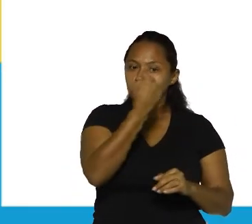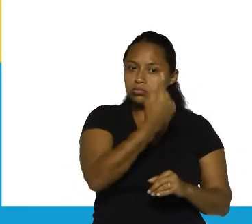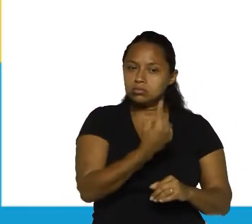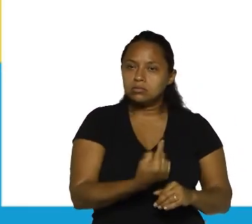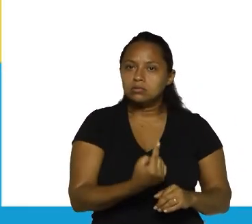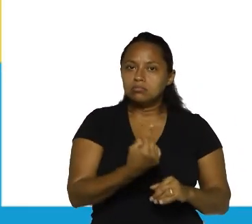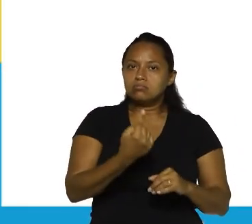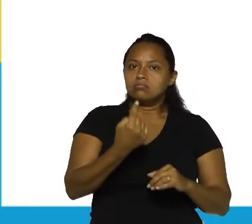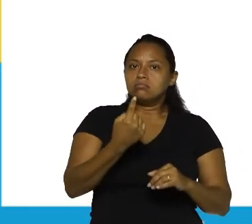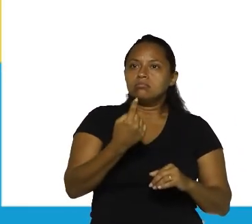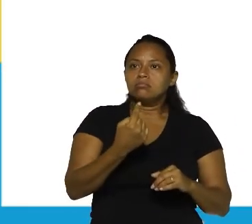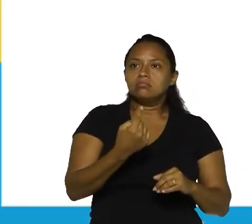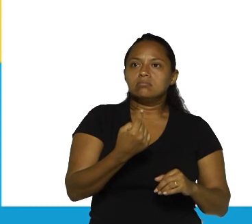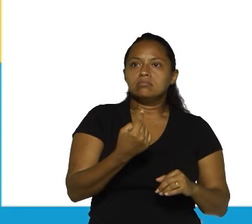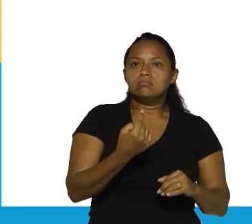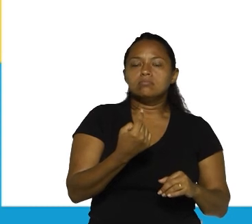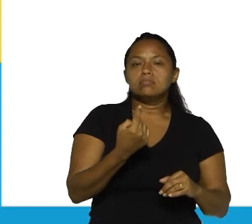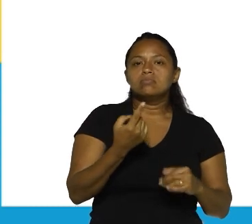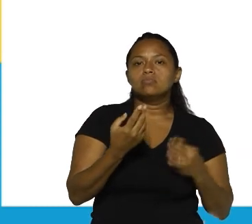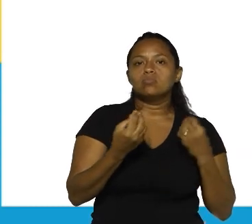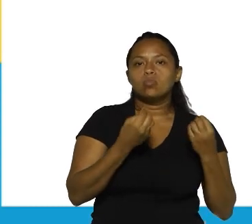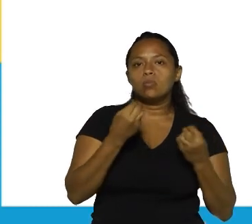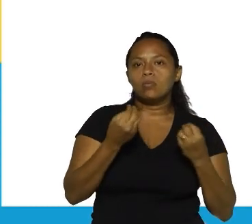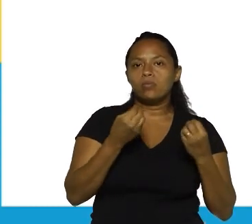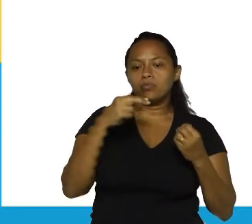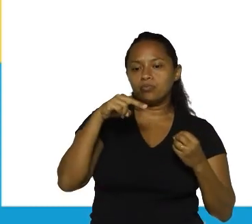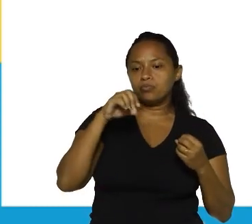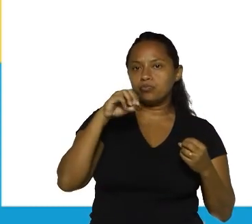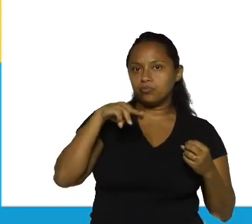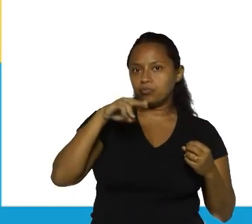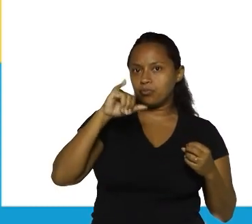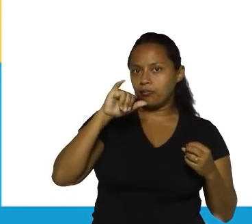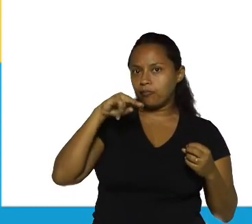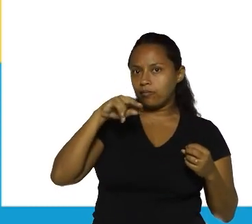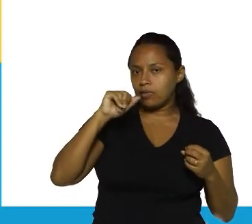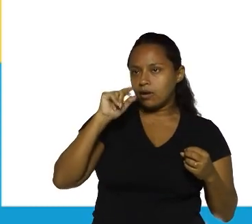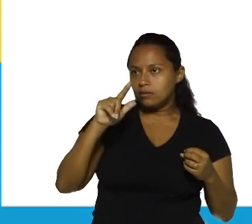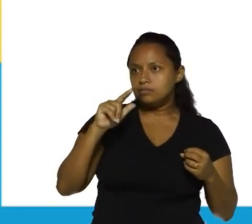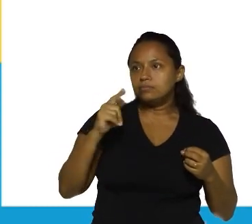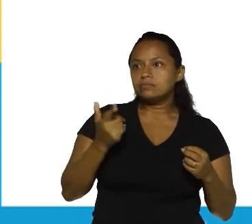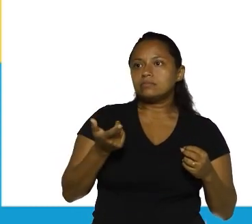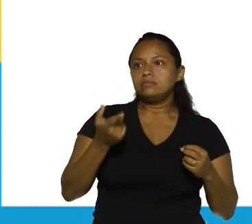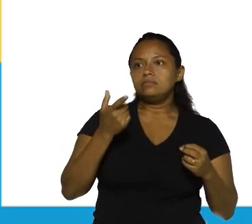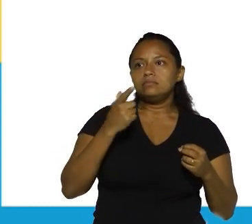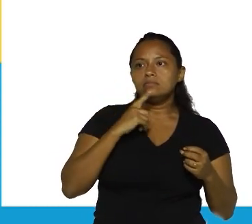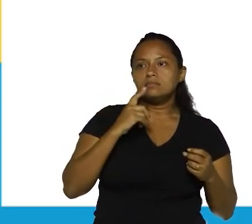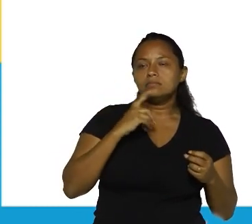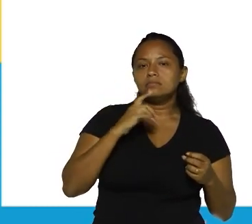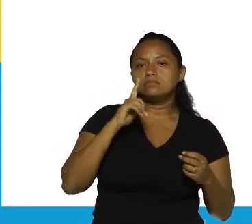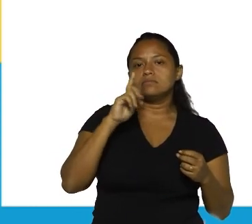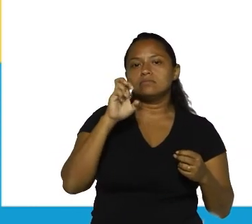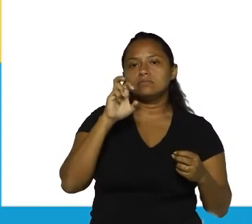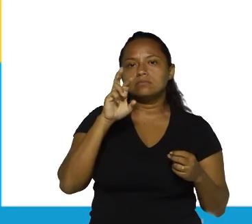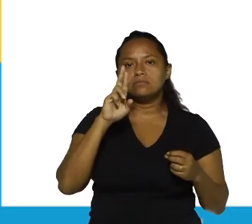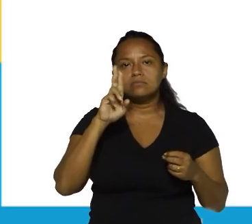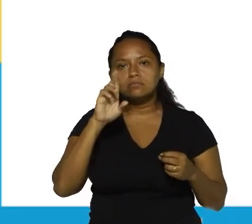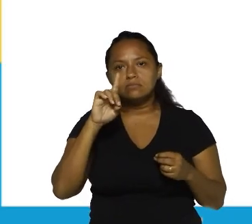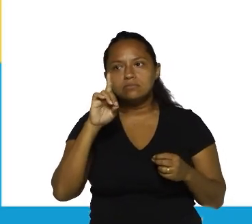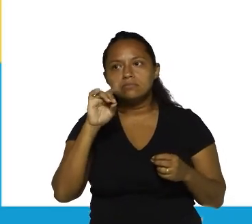cada, como é, forma nominal, né? Gerúndio, infinitivo, gerúndio novamente,